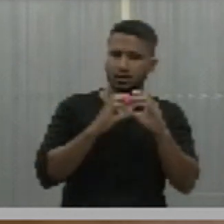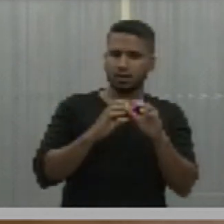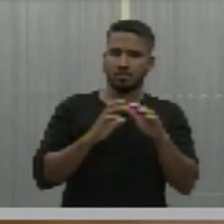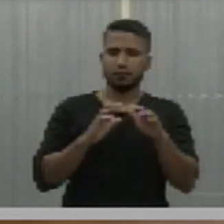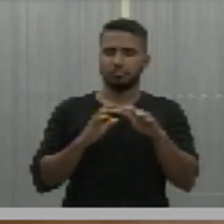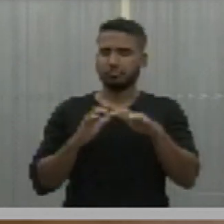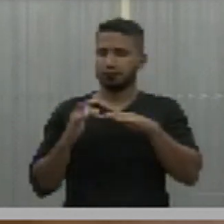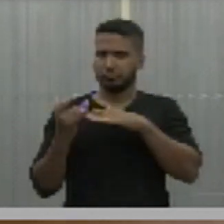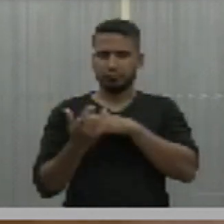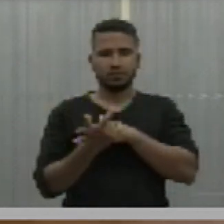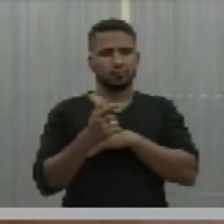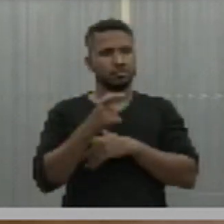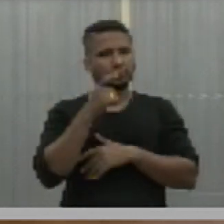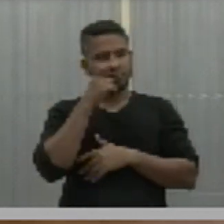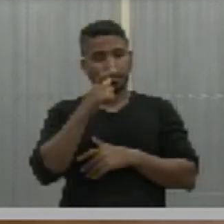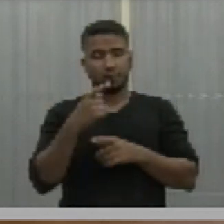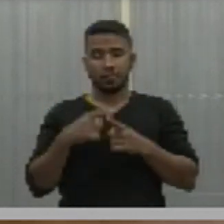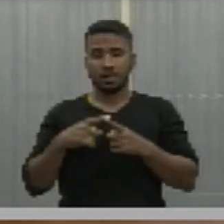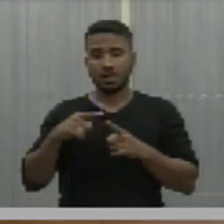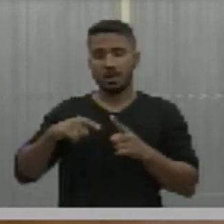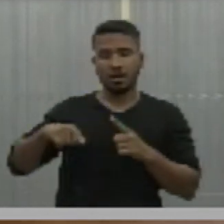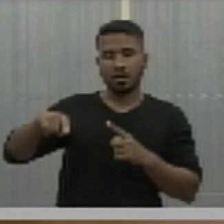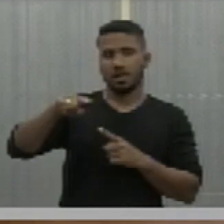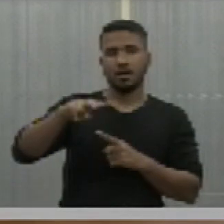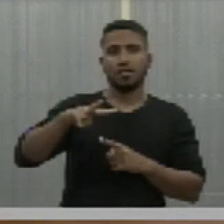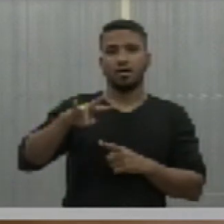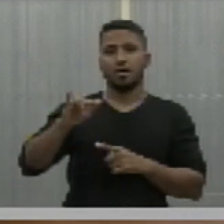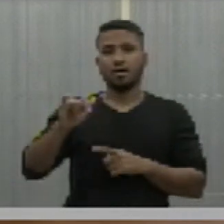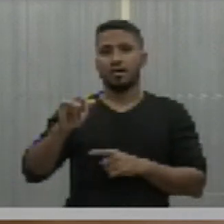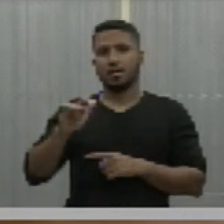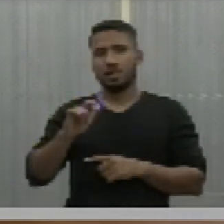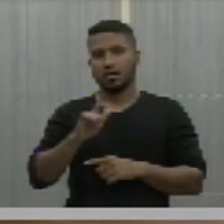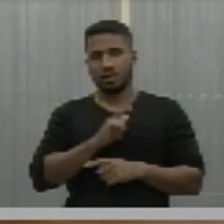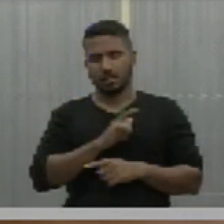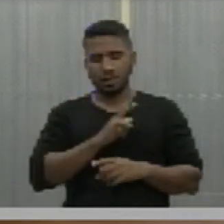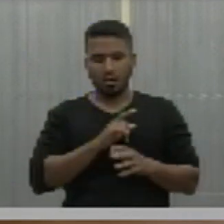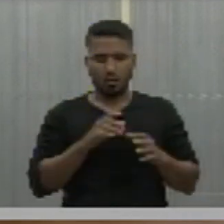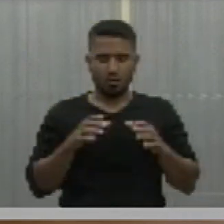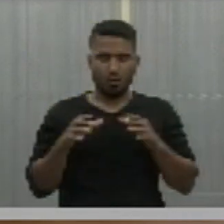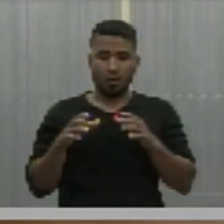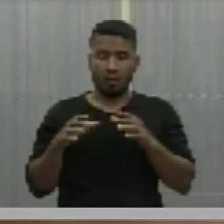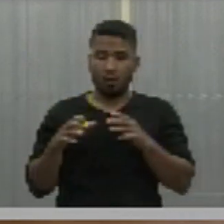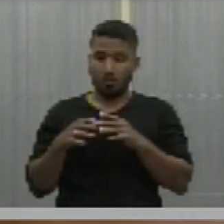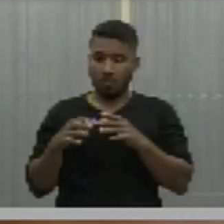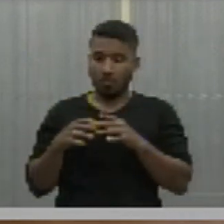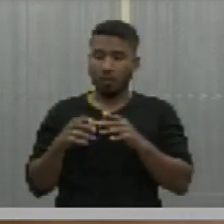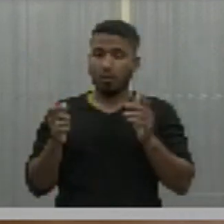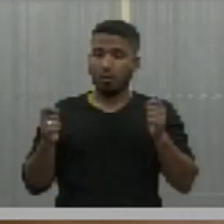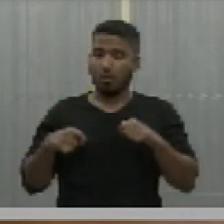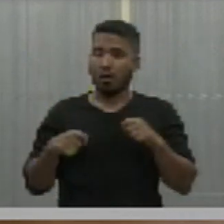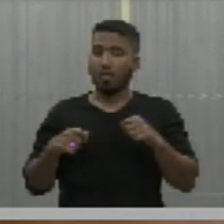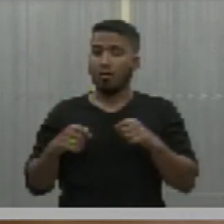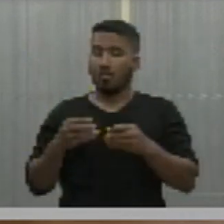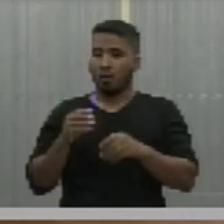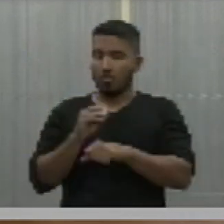interesse. Primeiro, porque elas vão ter que ter um aparato operacional que cuide melhor